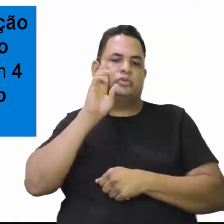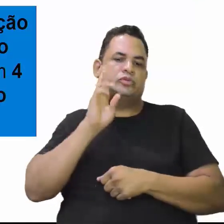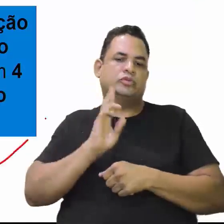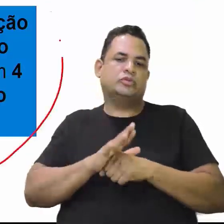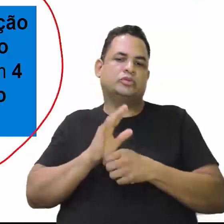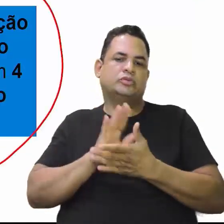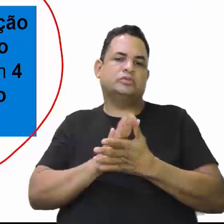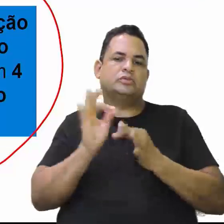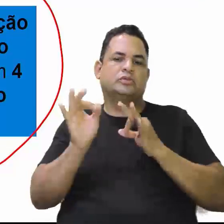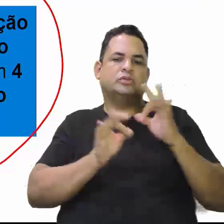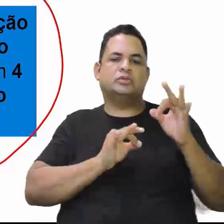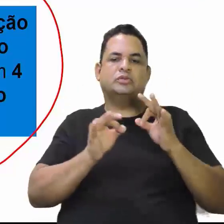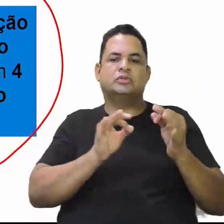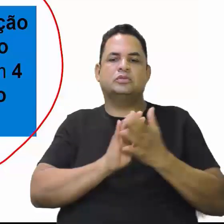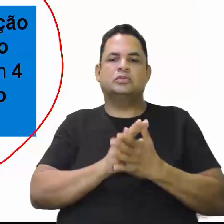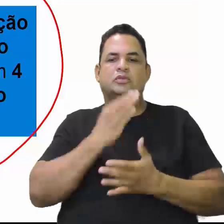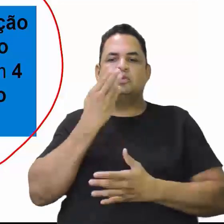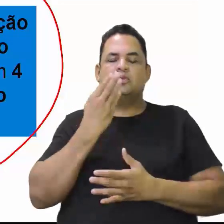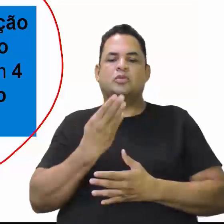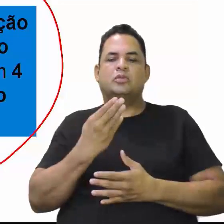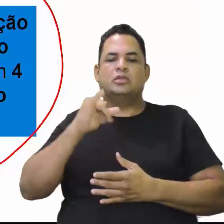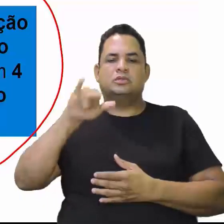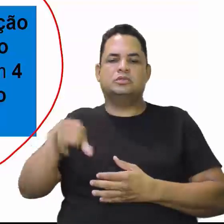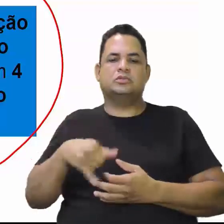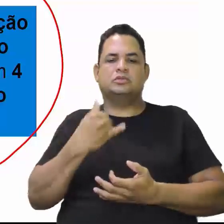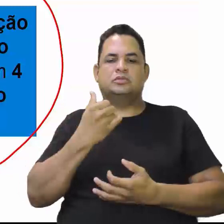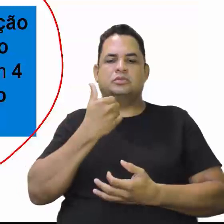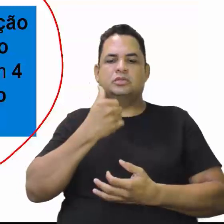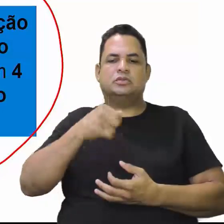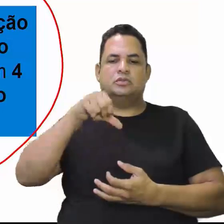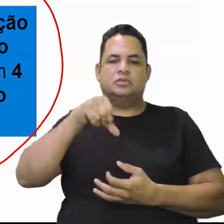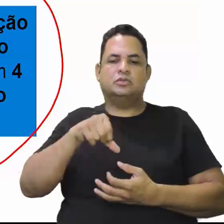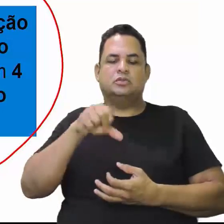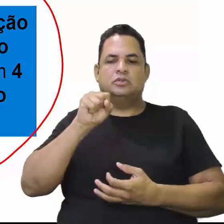janeiro de 1982.